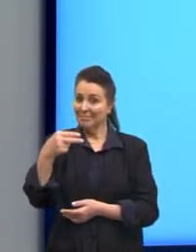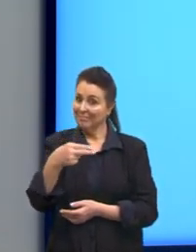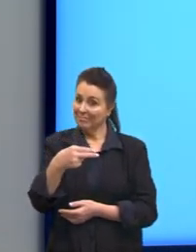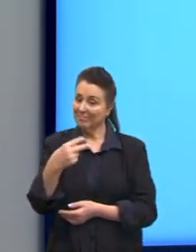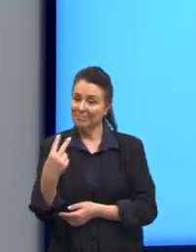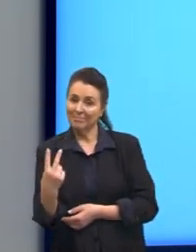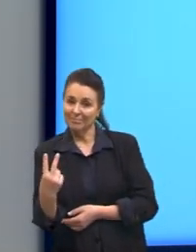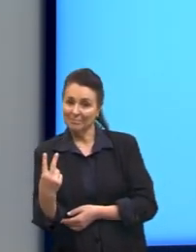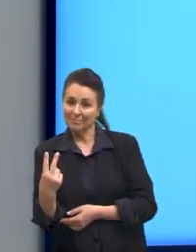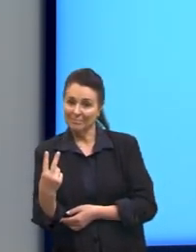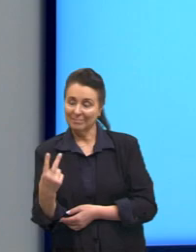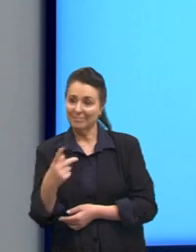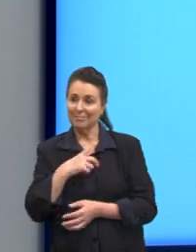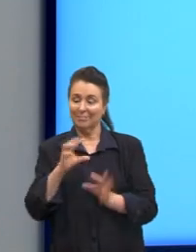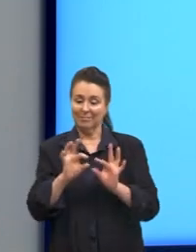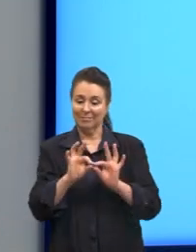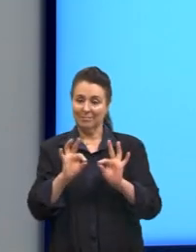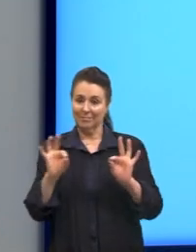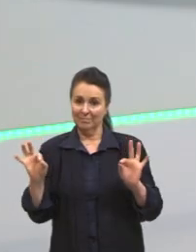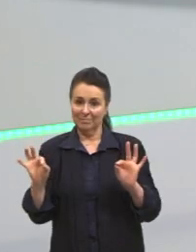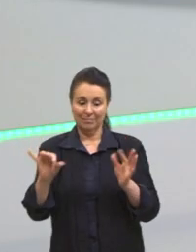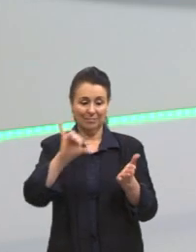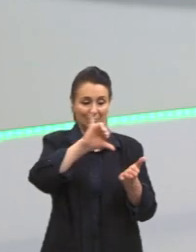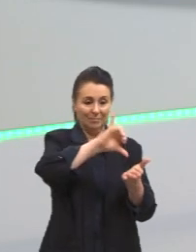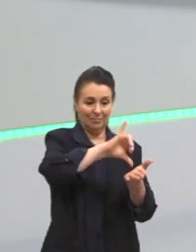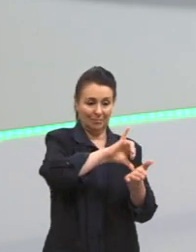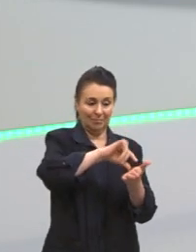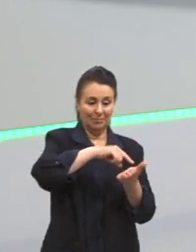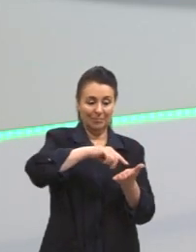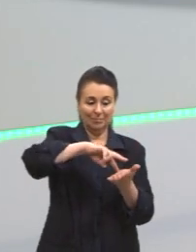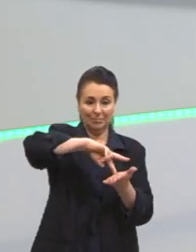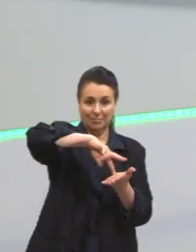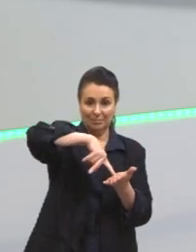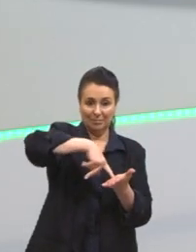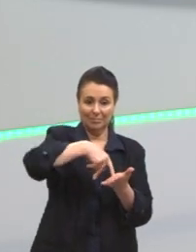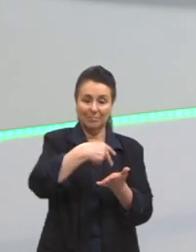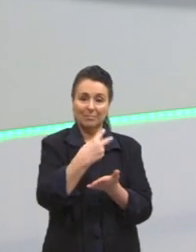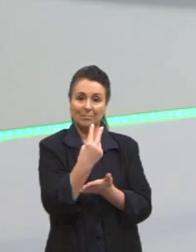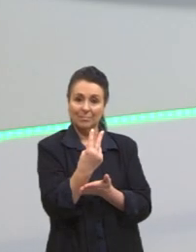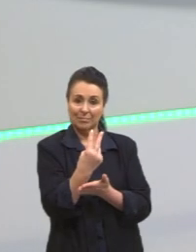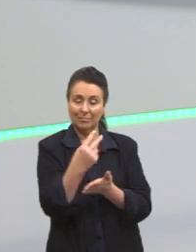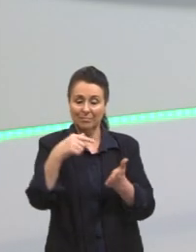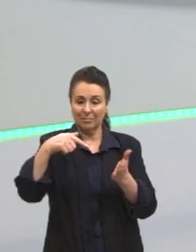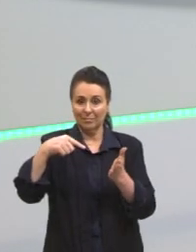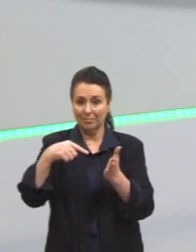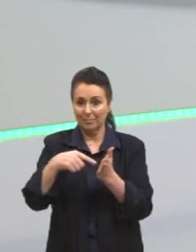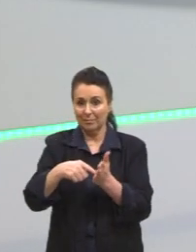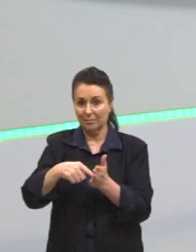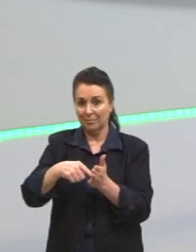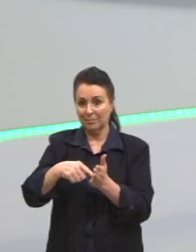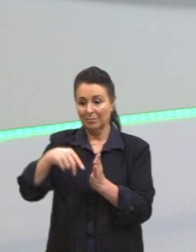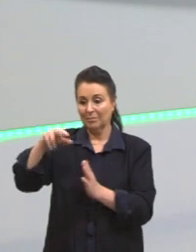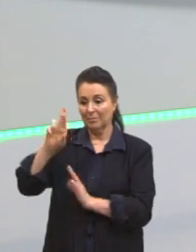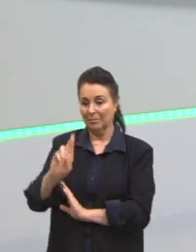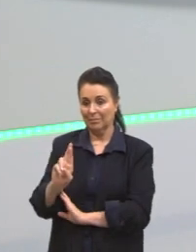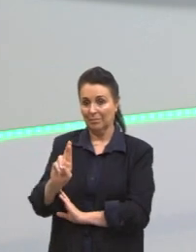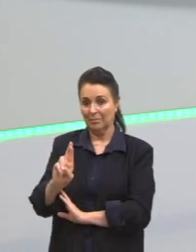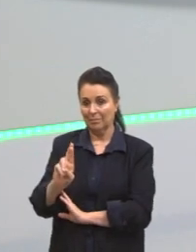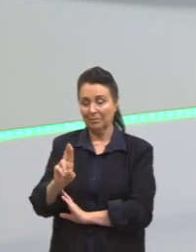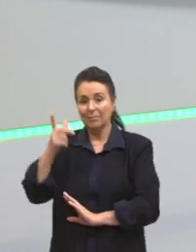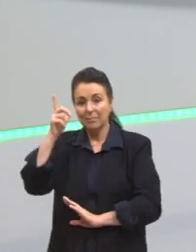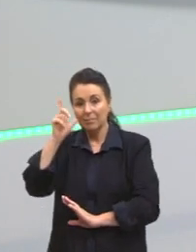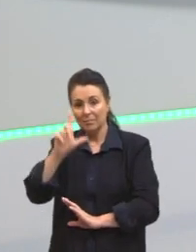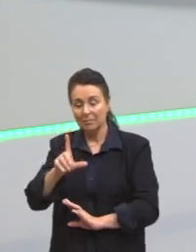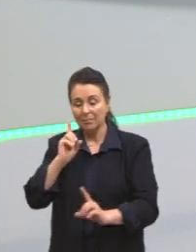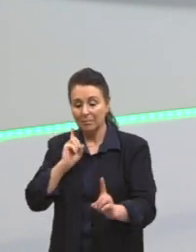Seria a medida que vai, então, do centro da circunferência 2 até o ponto R. E aí, a gente consegue